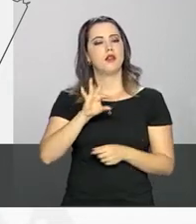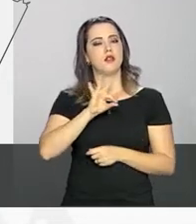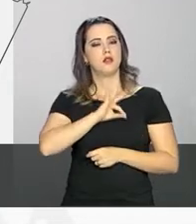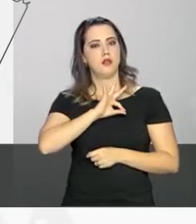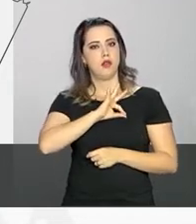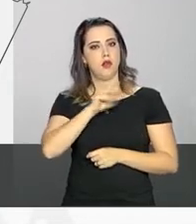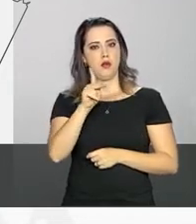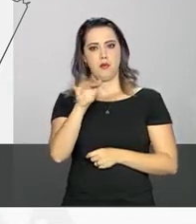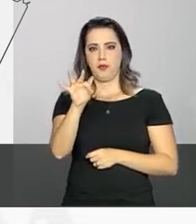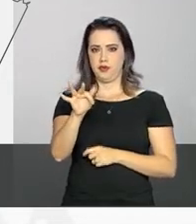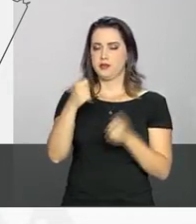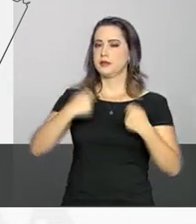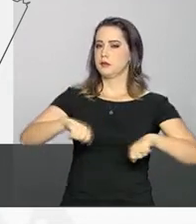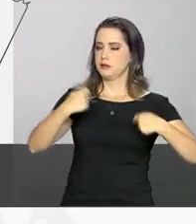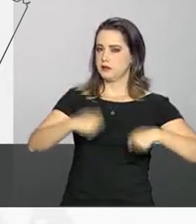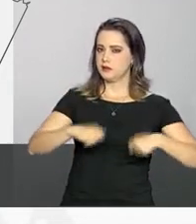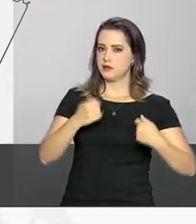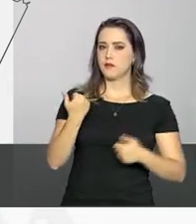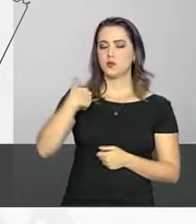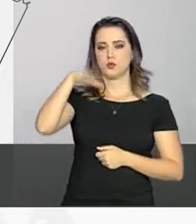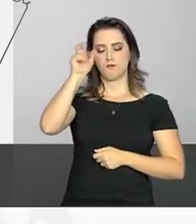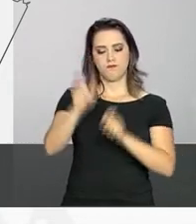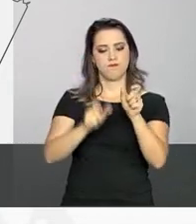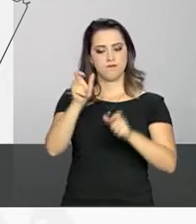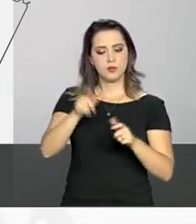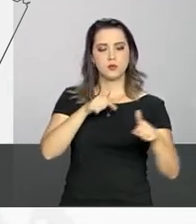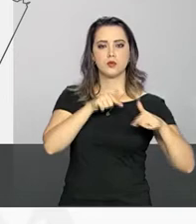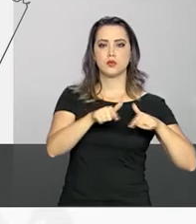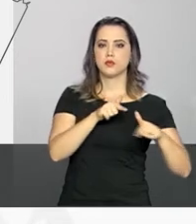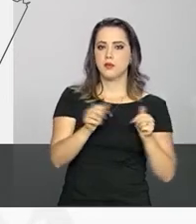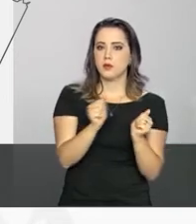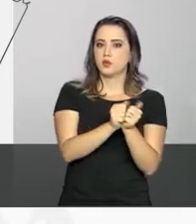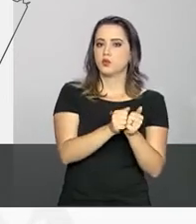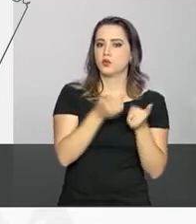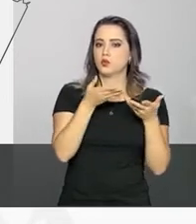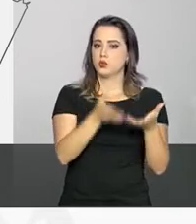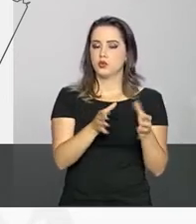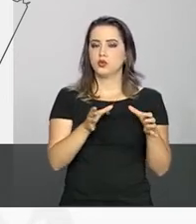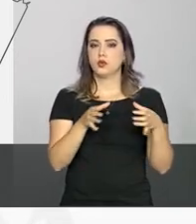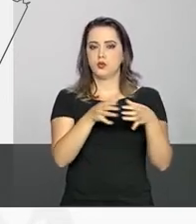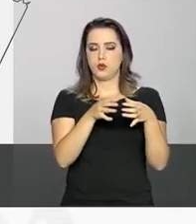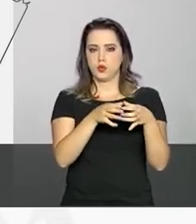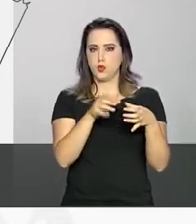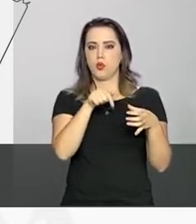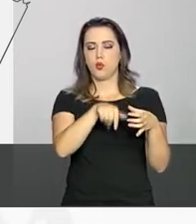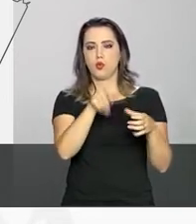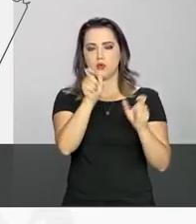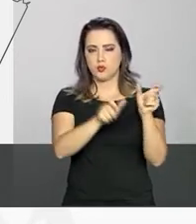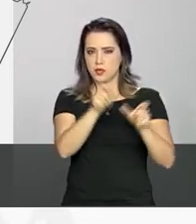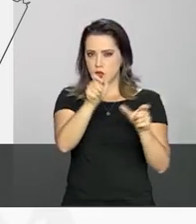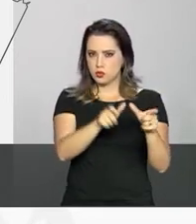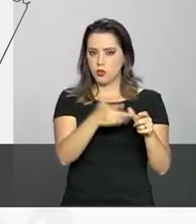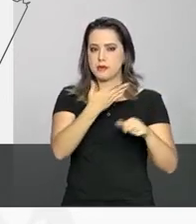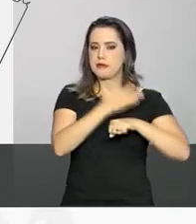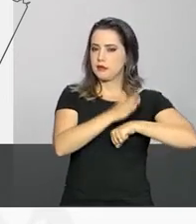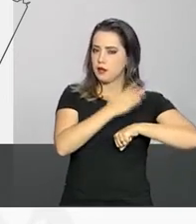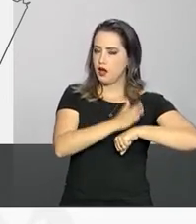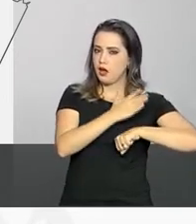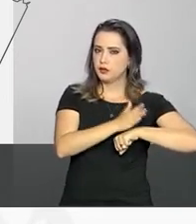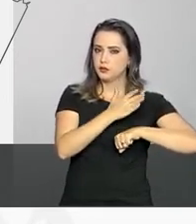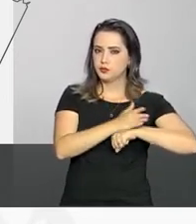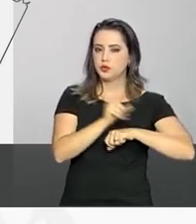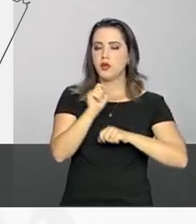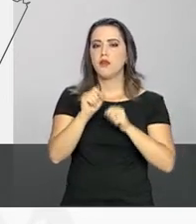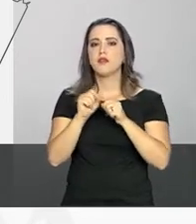e tinha necessidade de mais efetivos e então esses homens e mulheres da Força Nacional serão treinados para